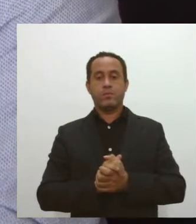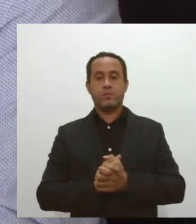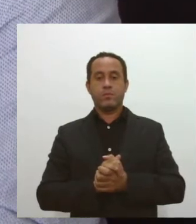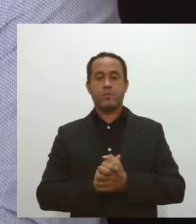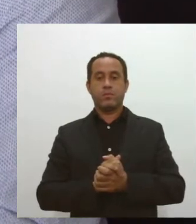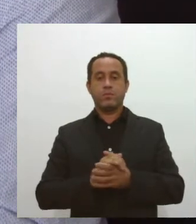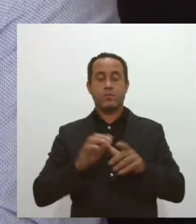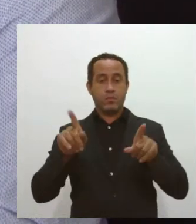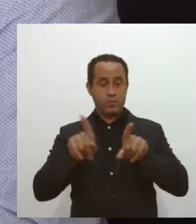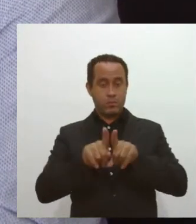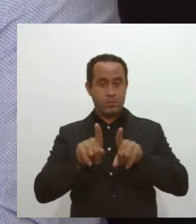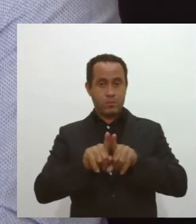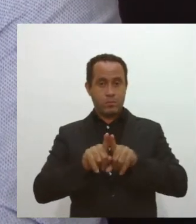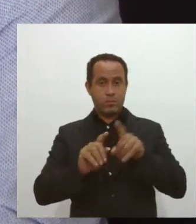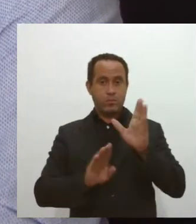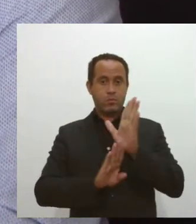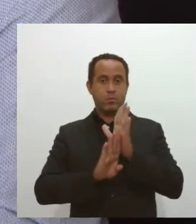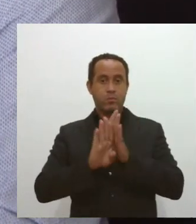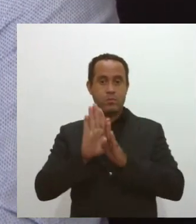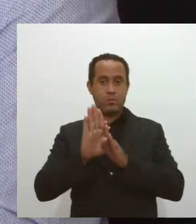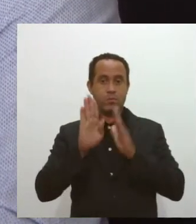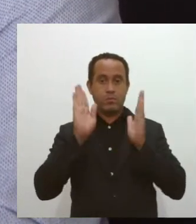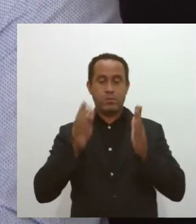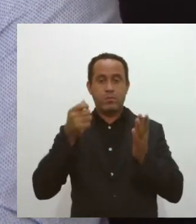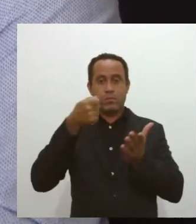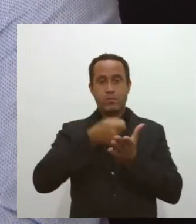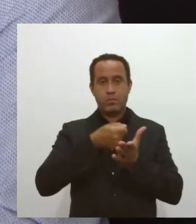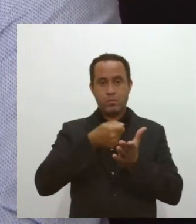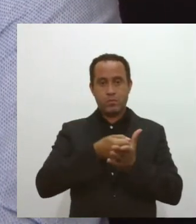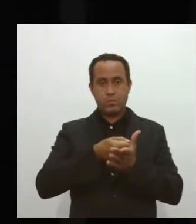aumento gradativo das sanções já impostas.